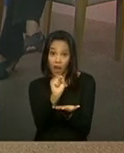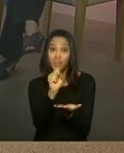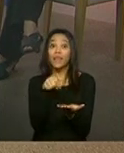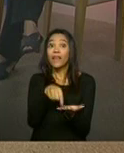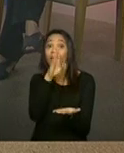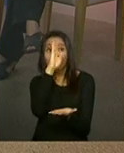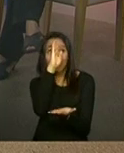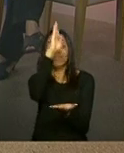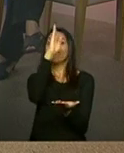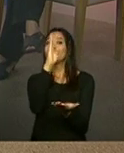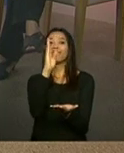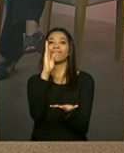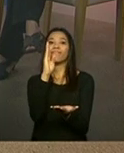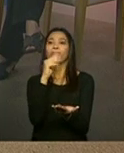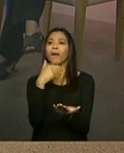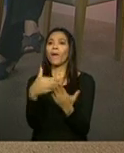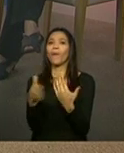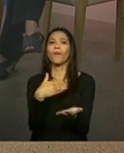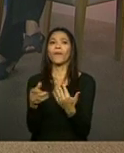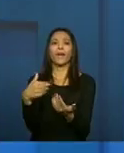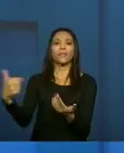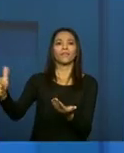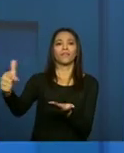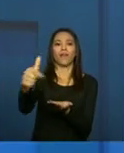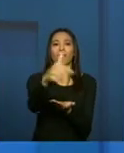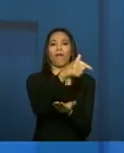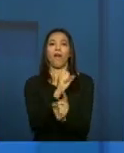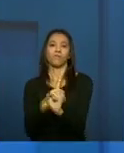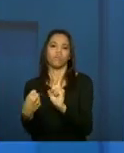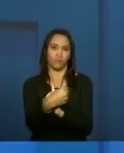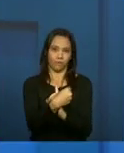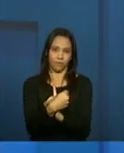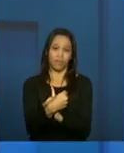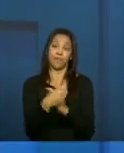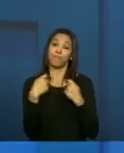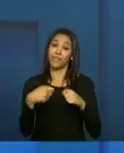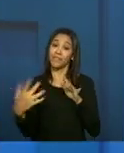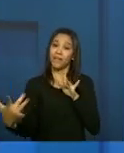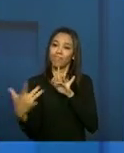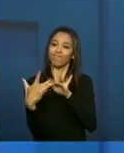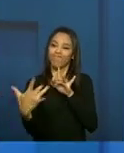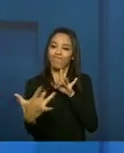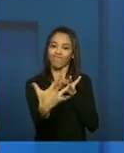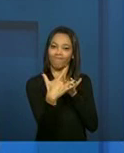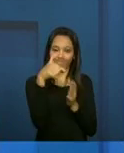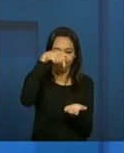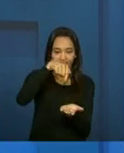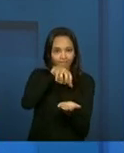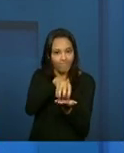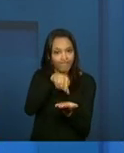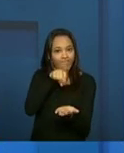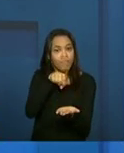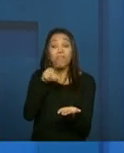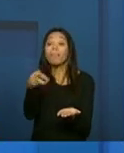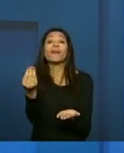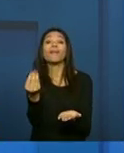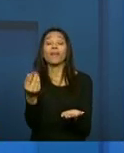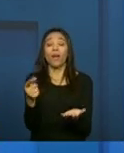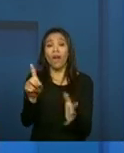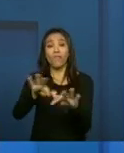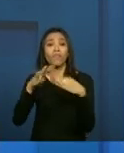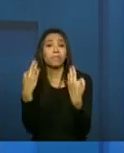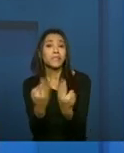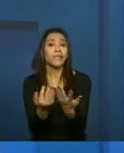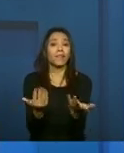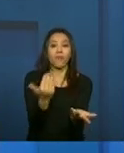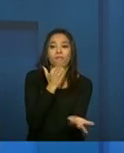importante que seja feita essa articulação. E por que isso é importante? Para que a família, ela não seja atendida